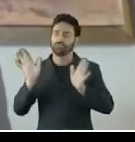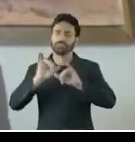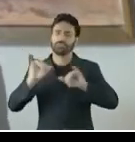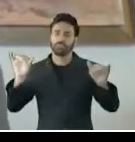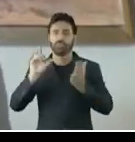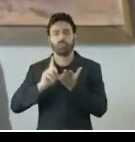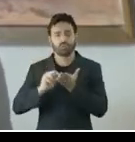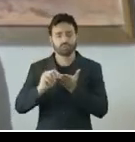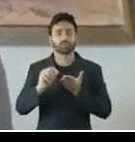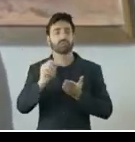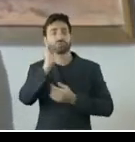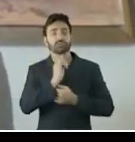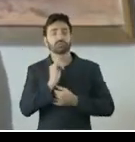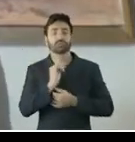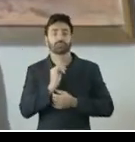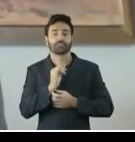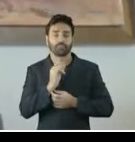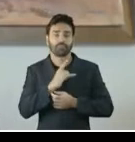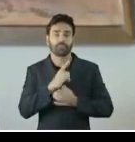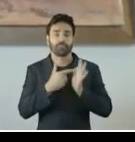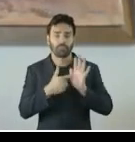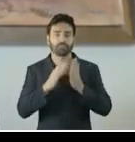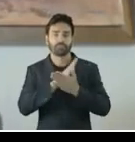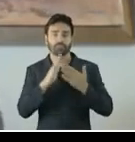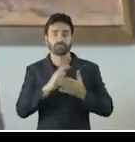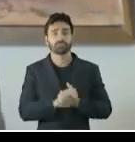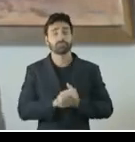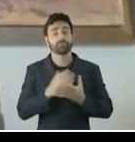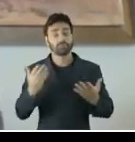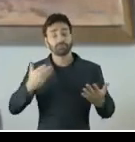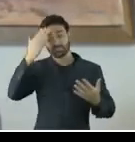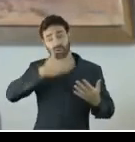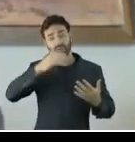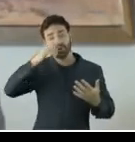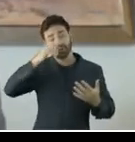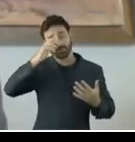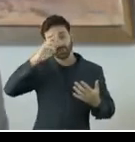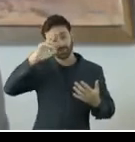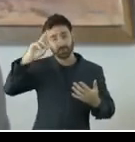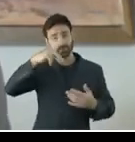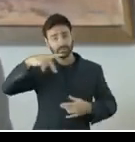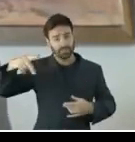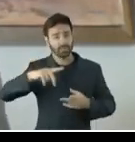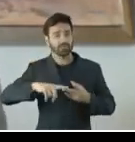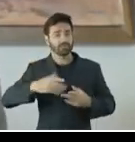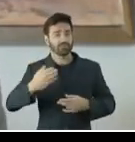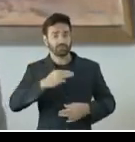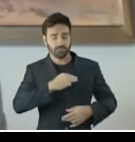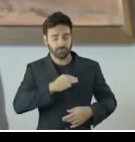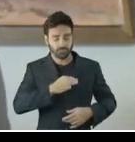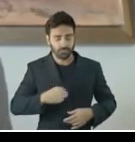e eu cito alguns. São evidências que demonstram, senhora presidente, senhora procuradora-geral, senhores ministros,